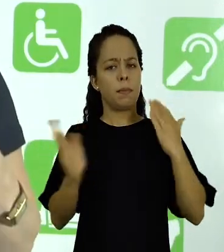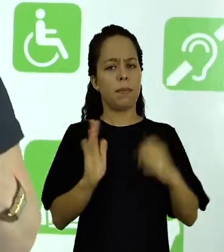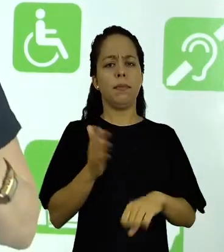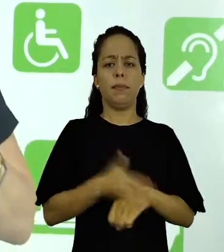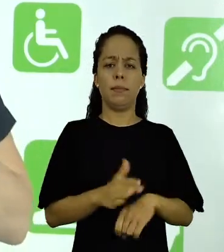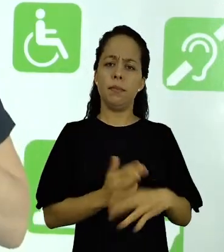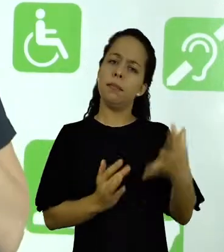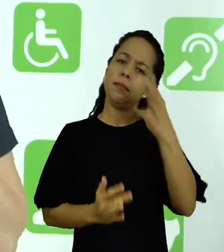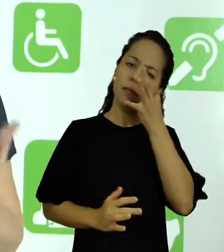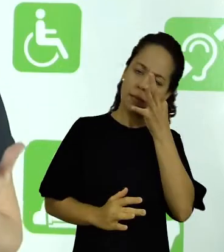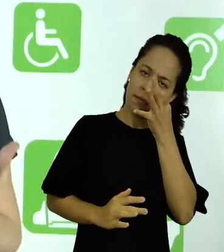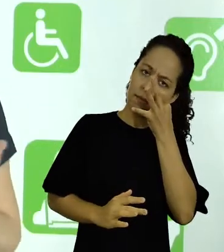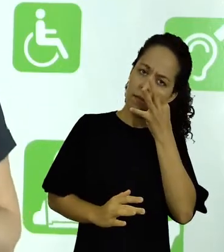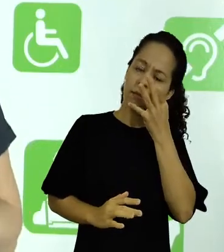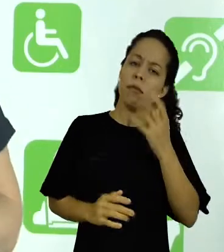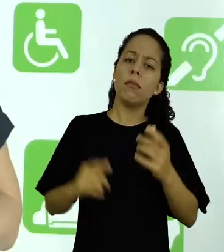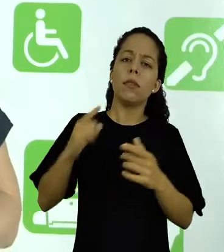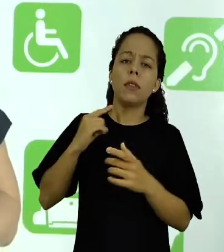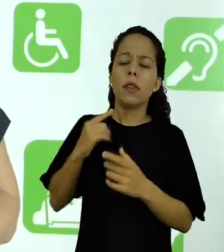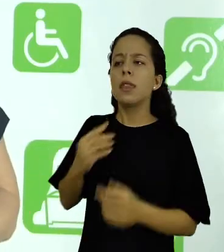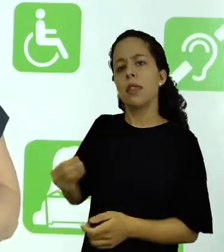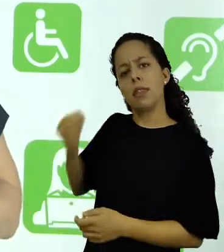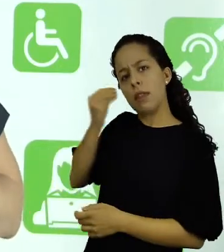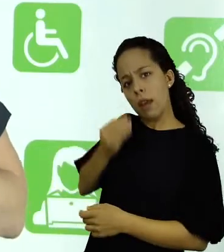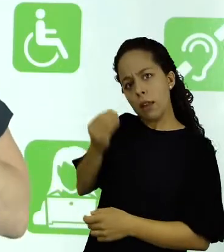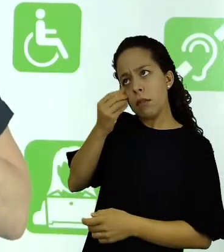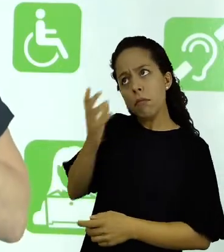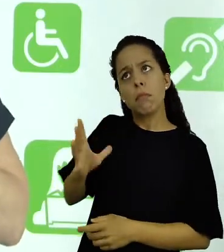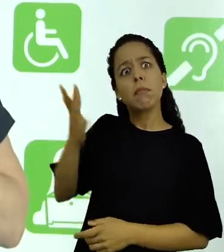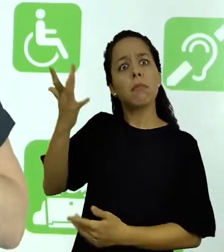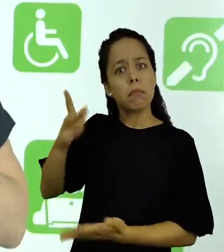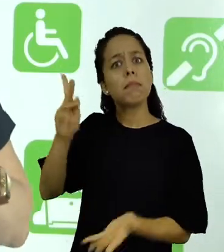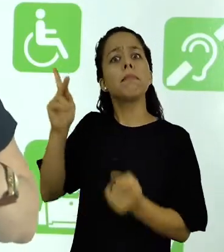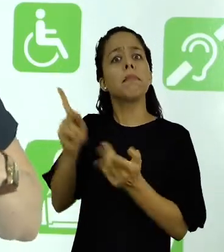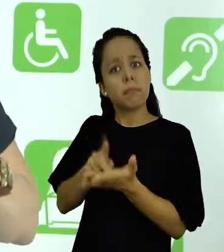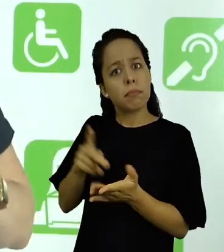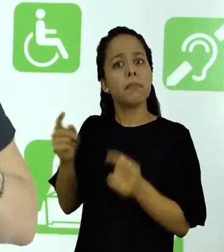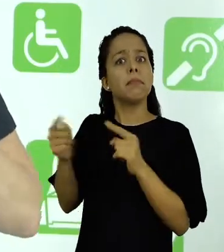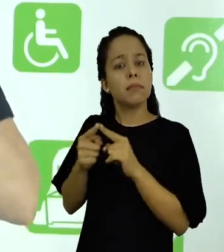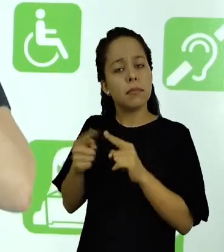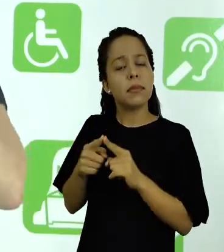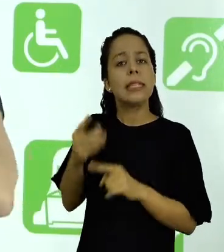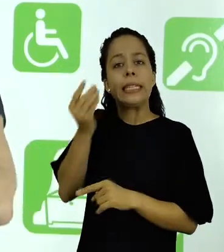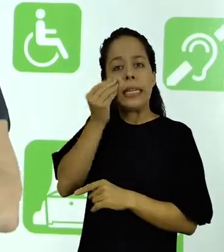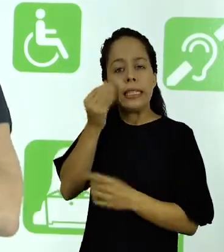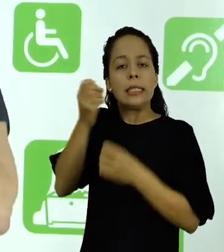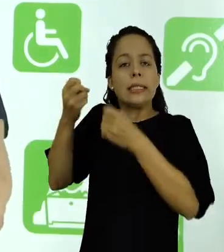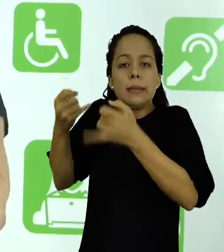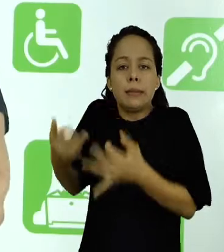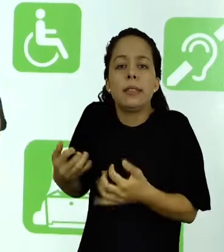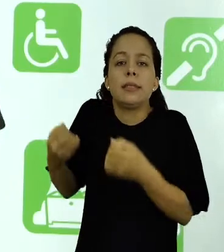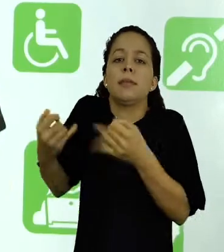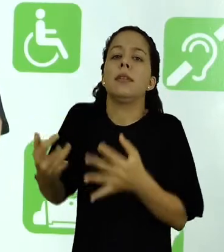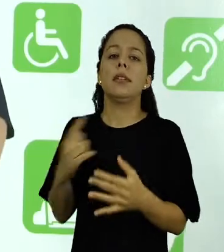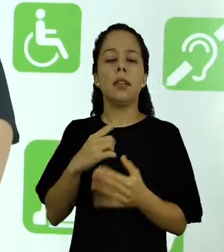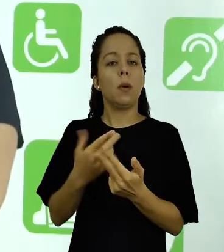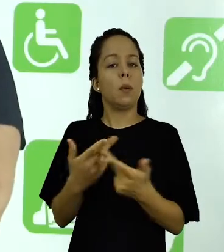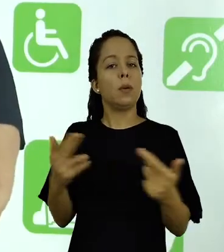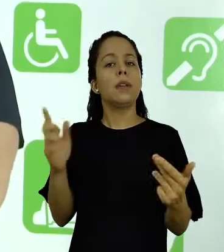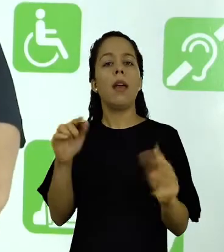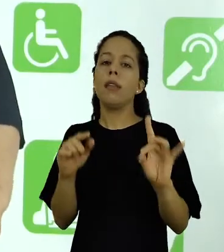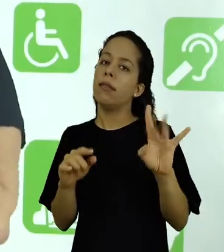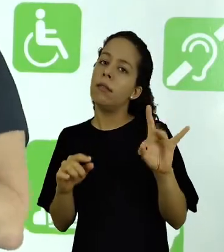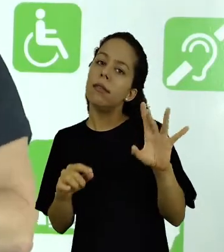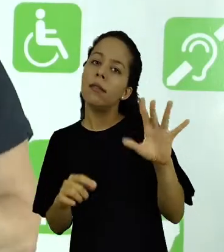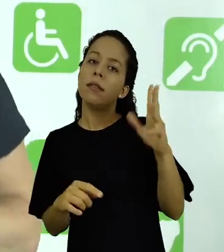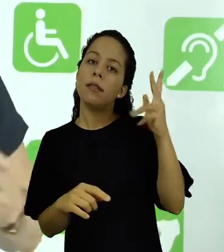prático, ele é obtido ao acaso, depois de muitas tentativas da pessoa tentar explicar certos fenômenos ou